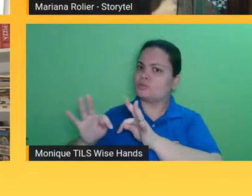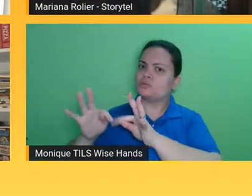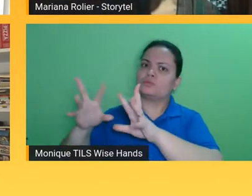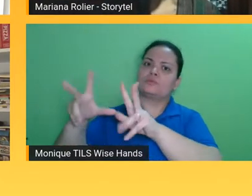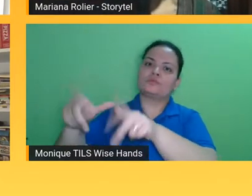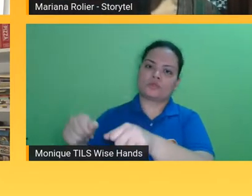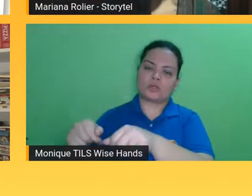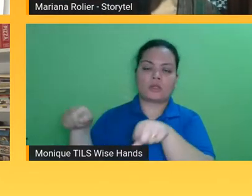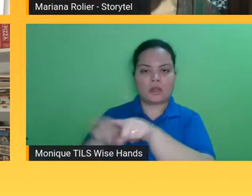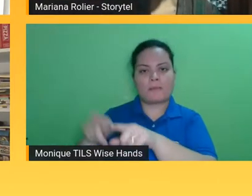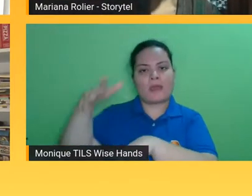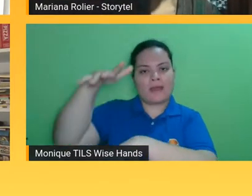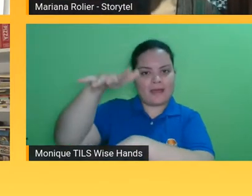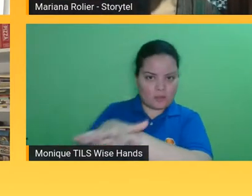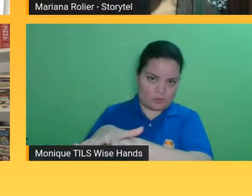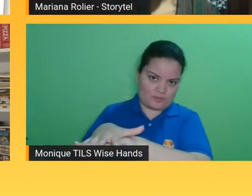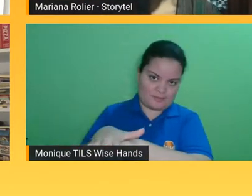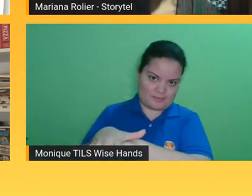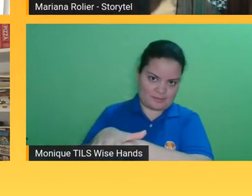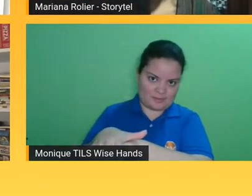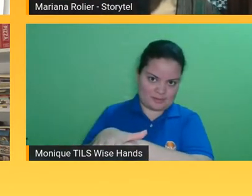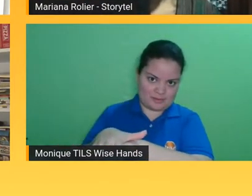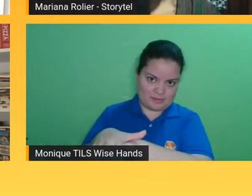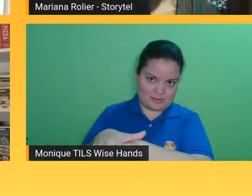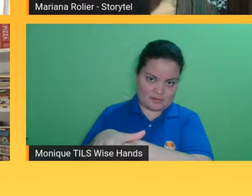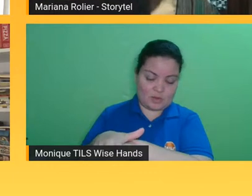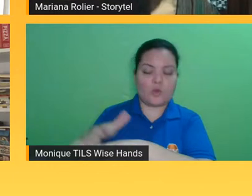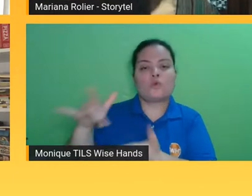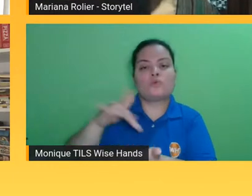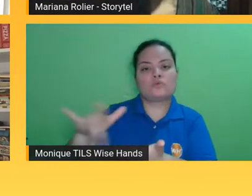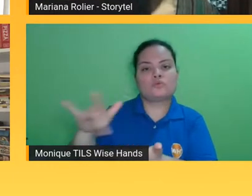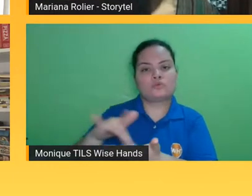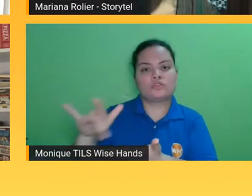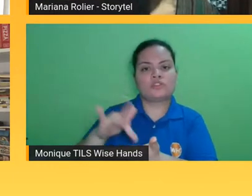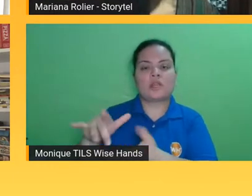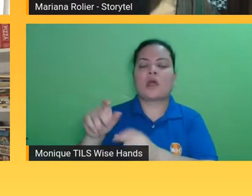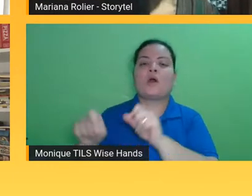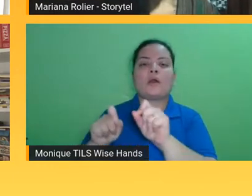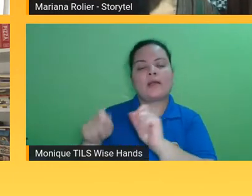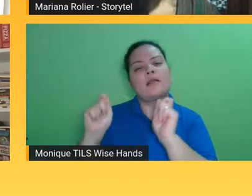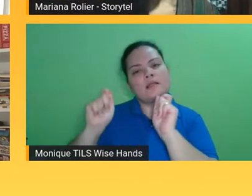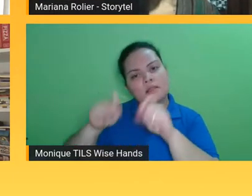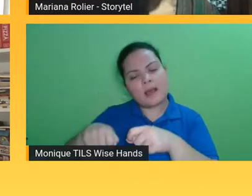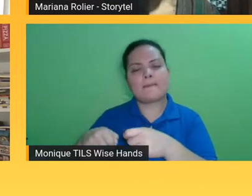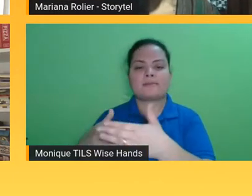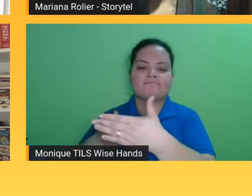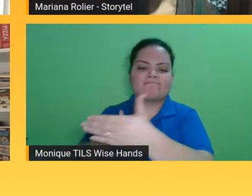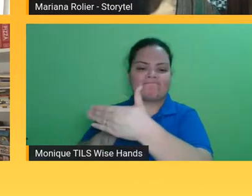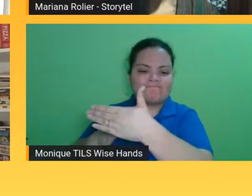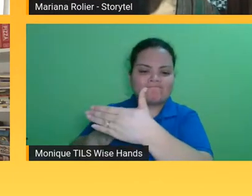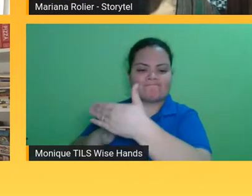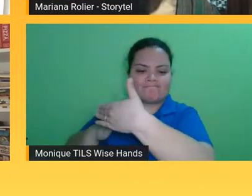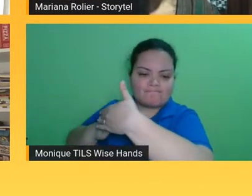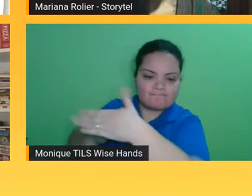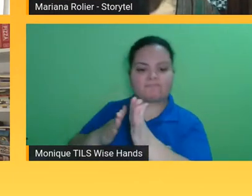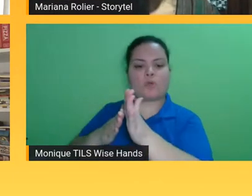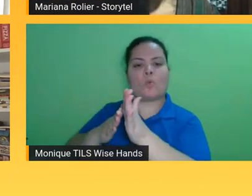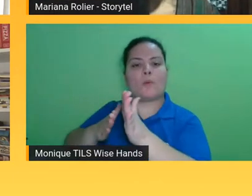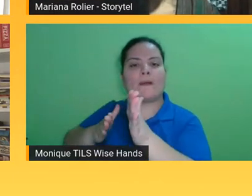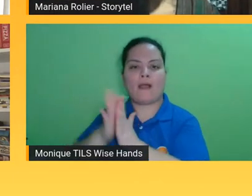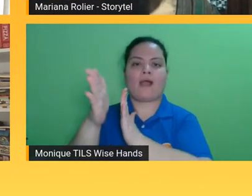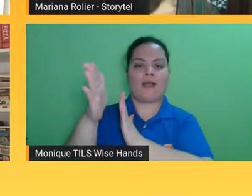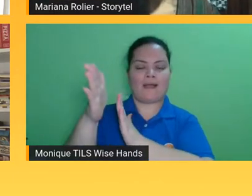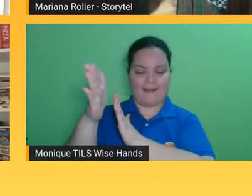inclusão então o digital ele vem para romper essas barreiras mas todos aqueles que já tinham acesso